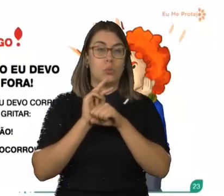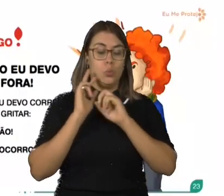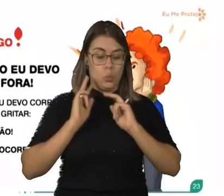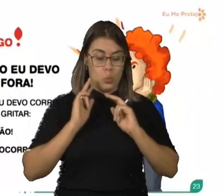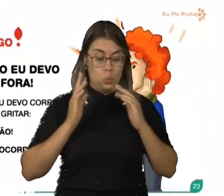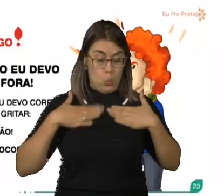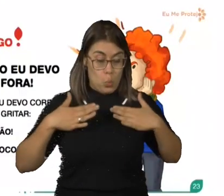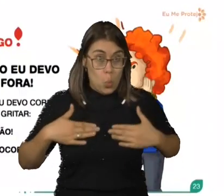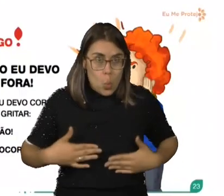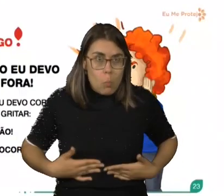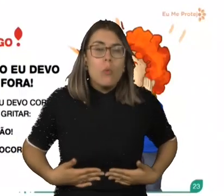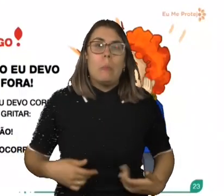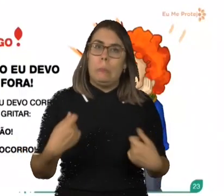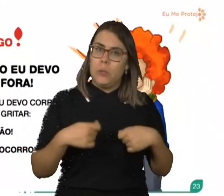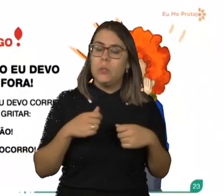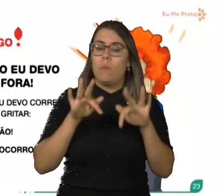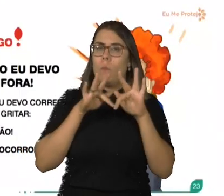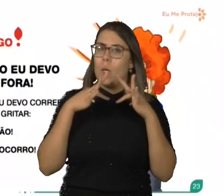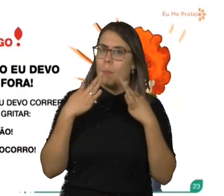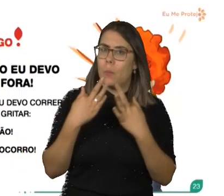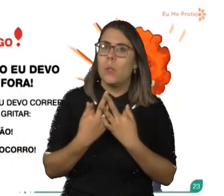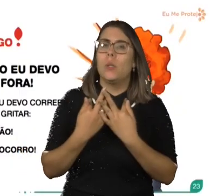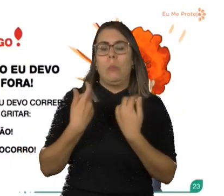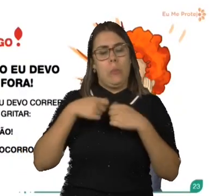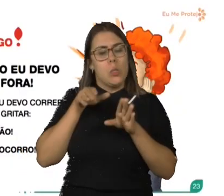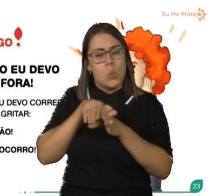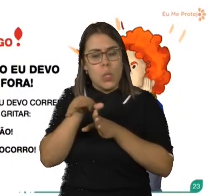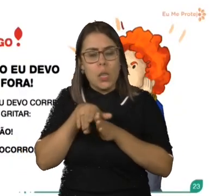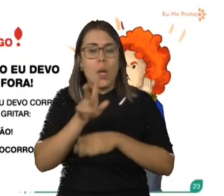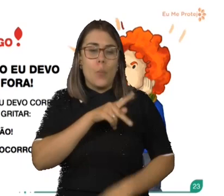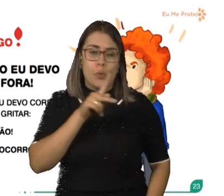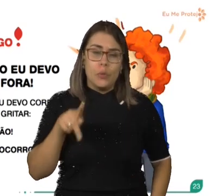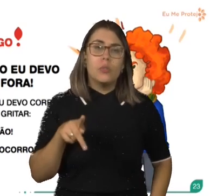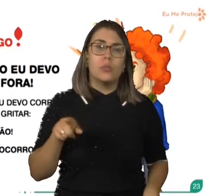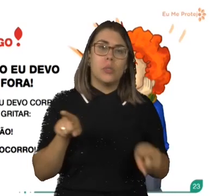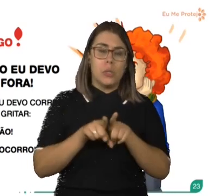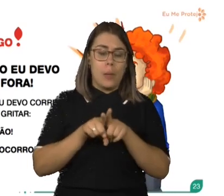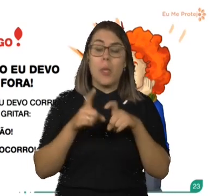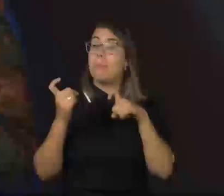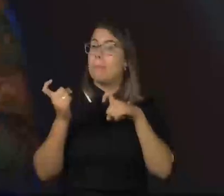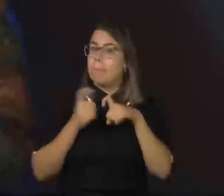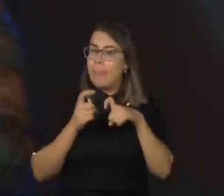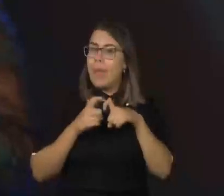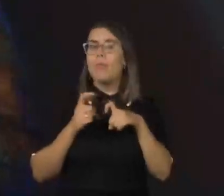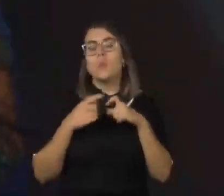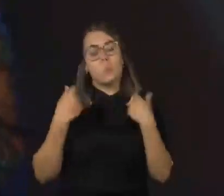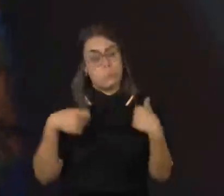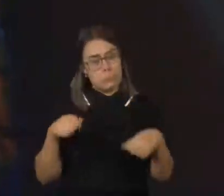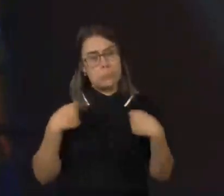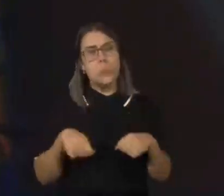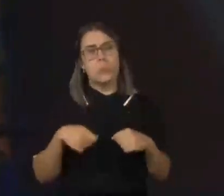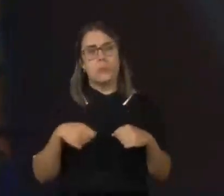nossa. É uma obrigação como família, como professor e como pediatra, que a gente insira